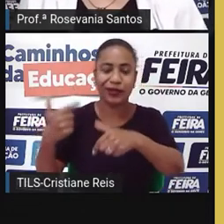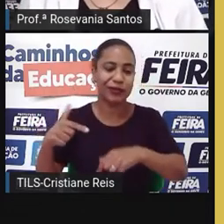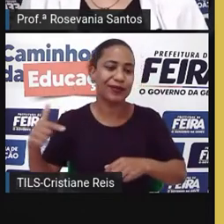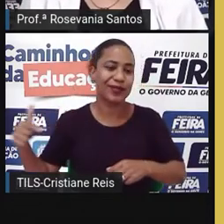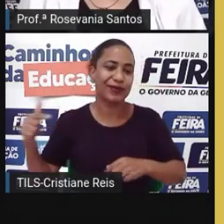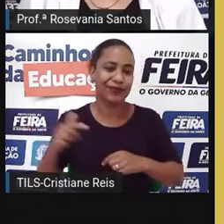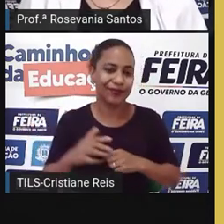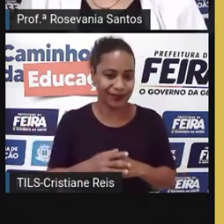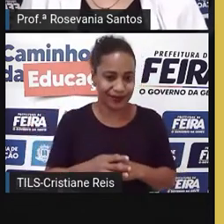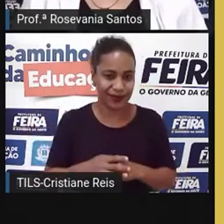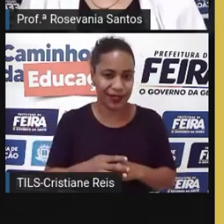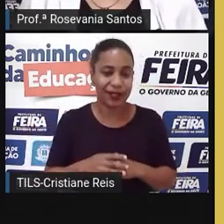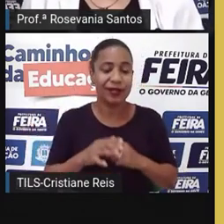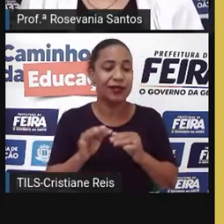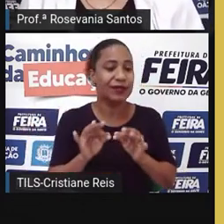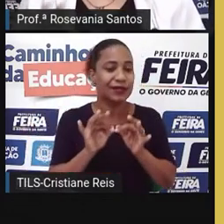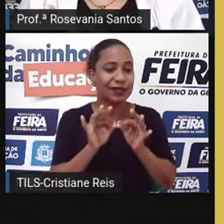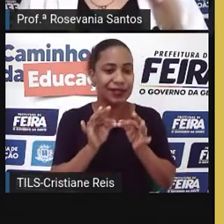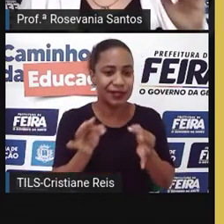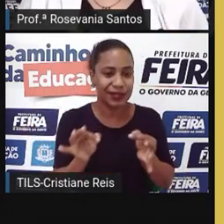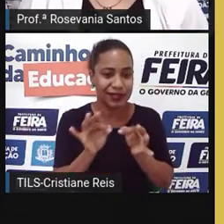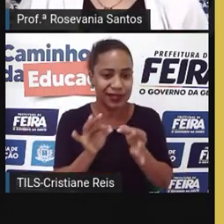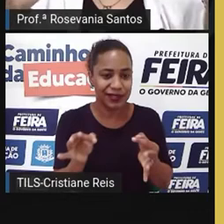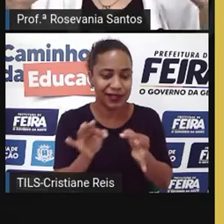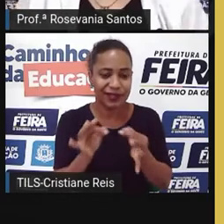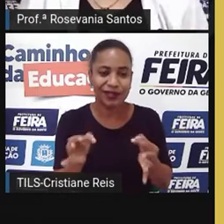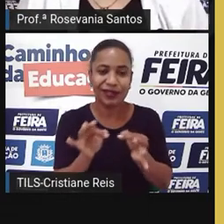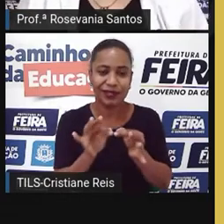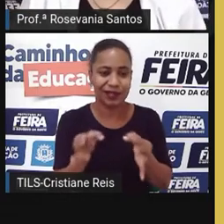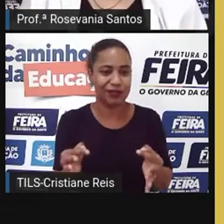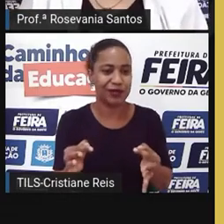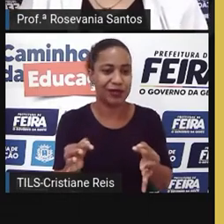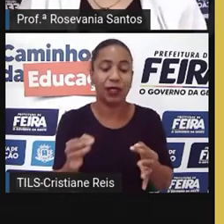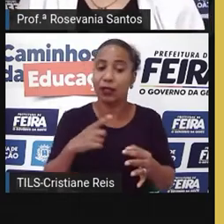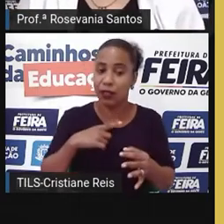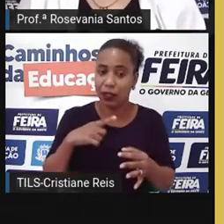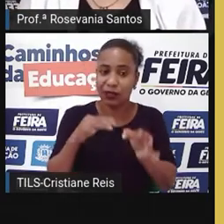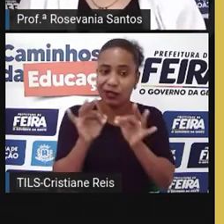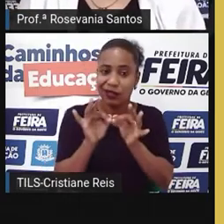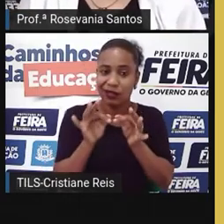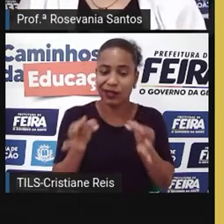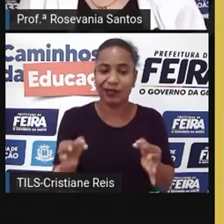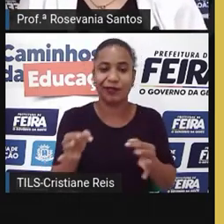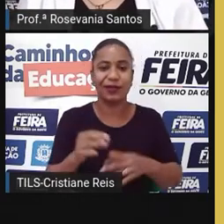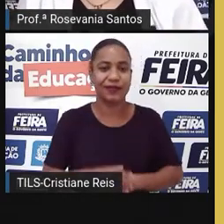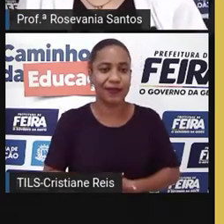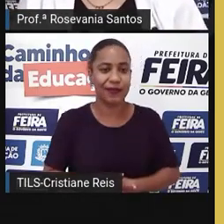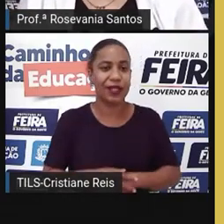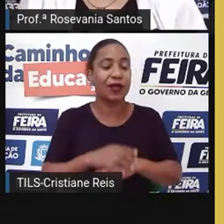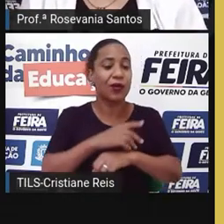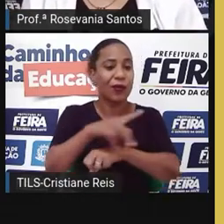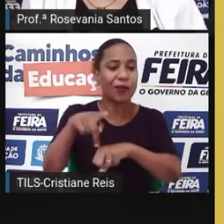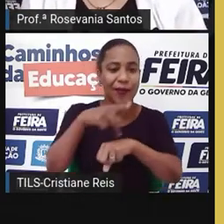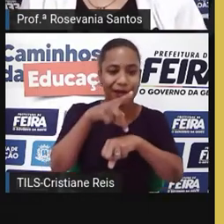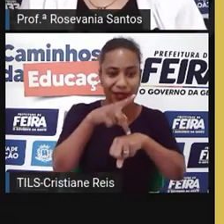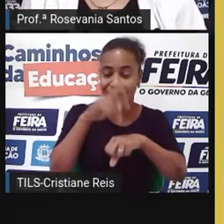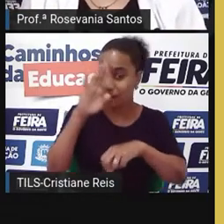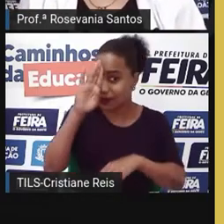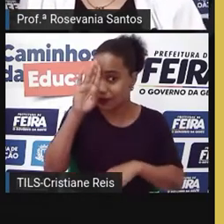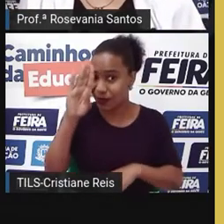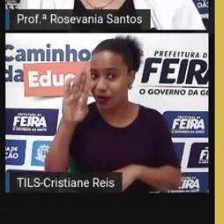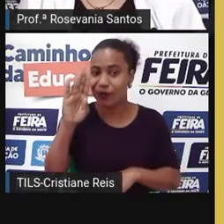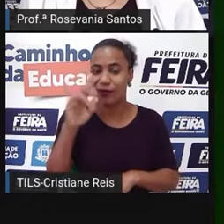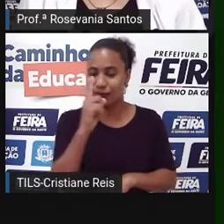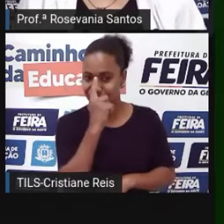atividades do setor primário. Ele tem, mas não é expressivo. O único país que vai se destacar mesmo é só a Índia, né?